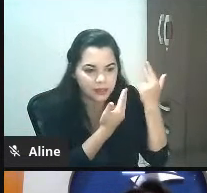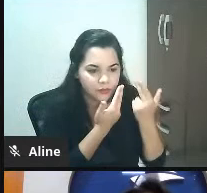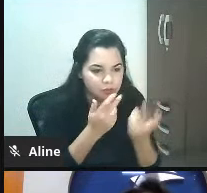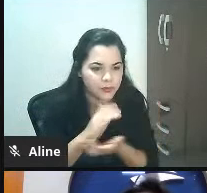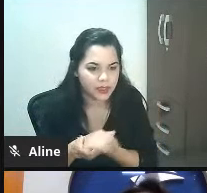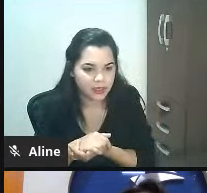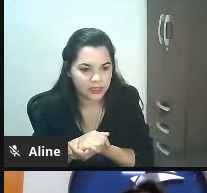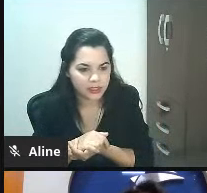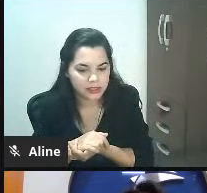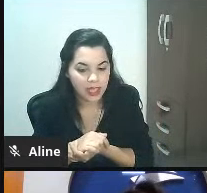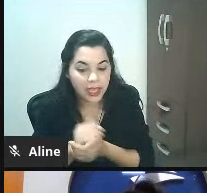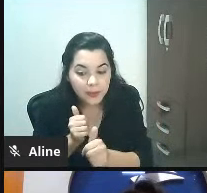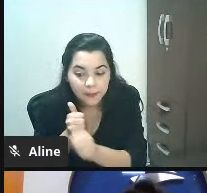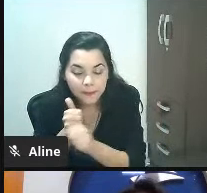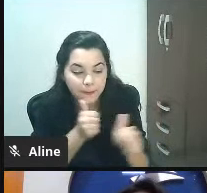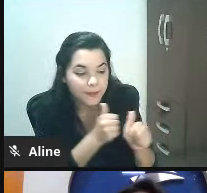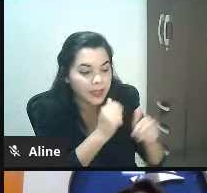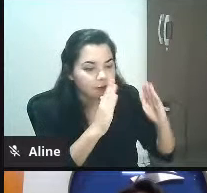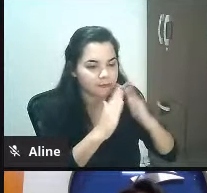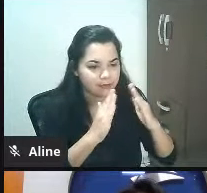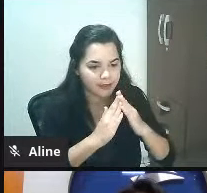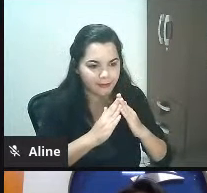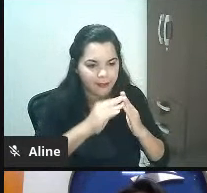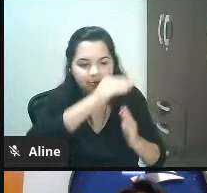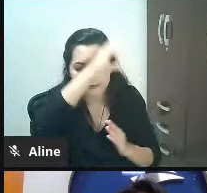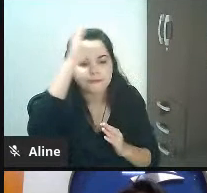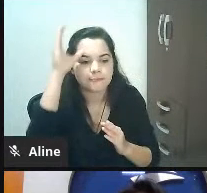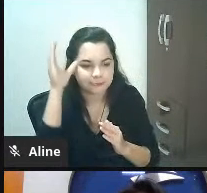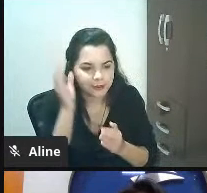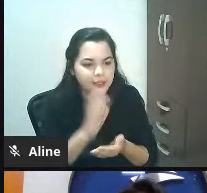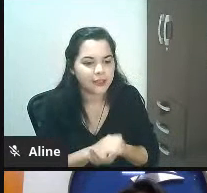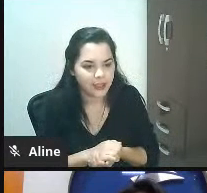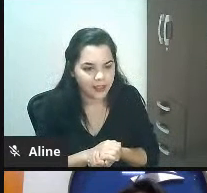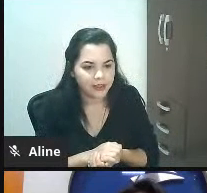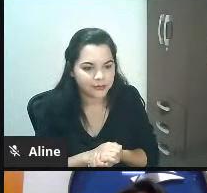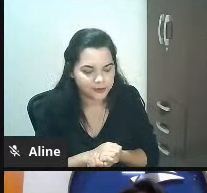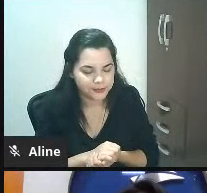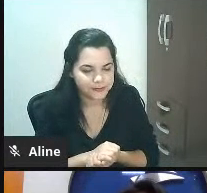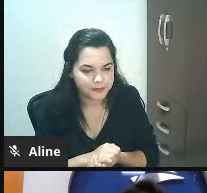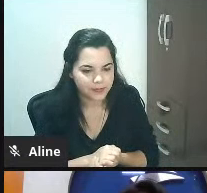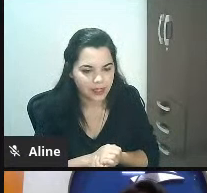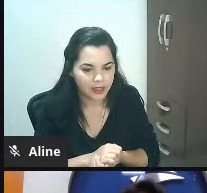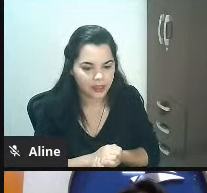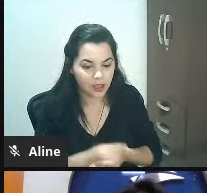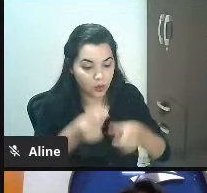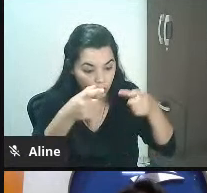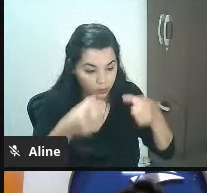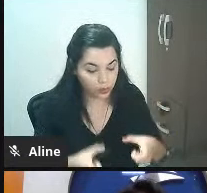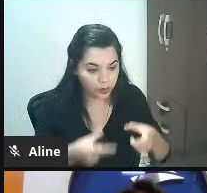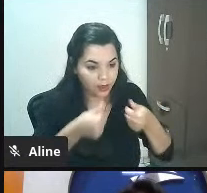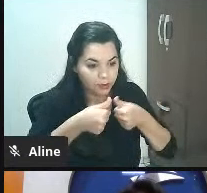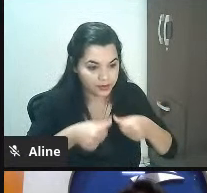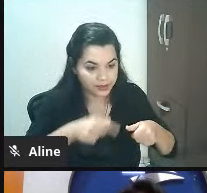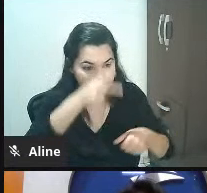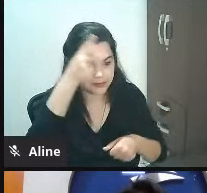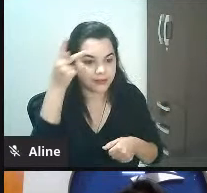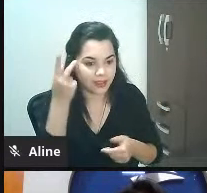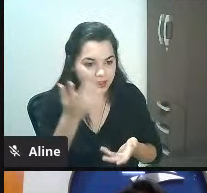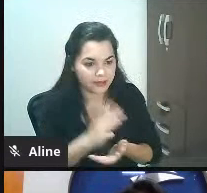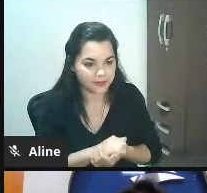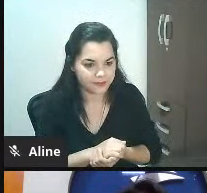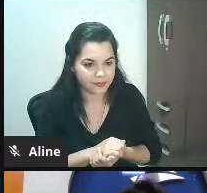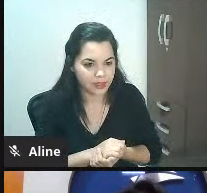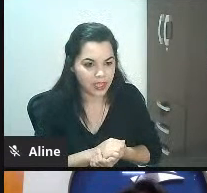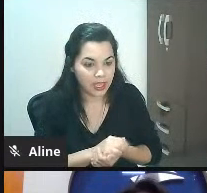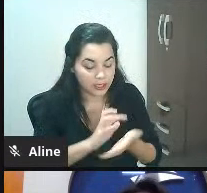salões de beleza próximo da sua casa próximo da de onde você está da sua casa de onde você está de onde o amiguinho aqui se você